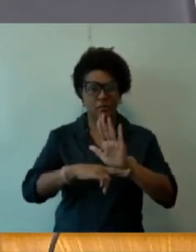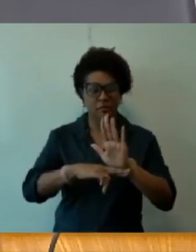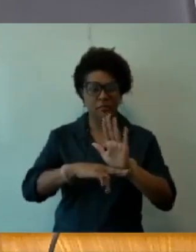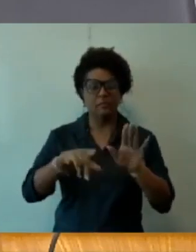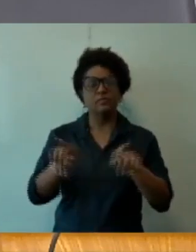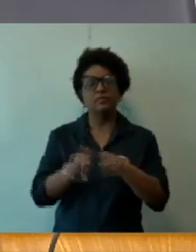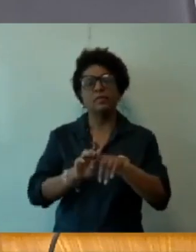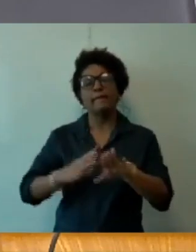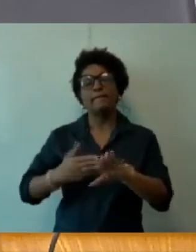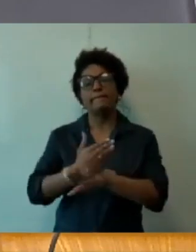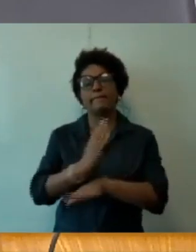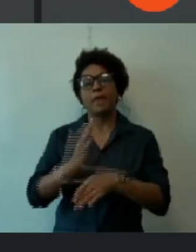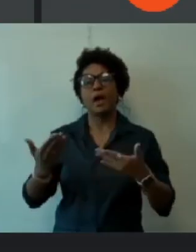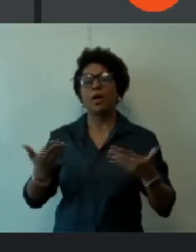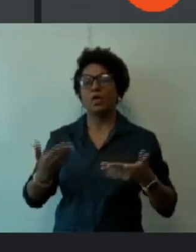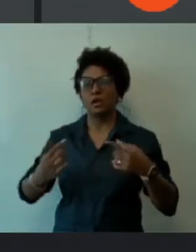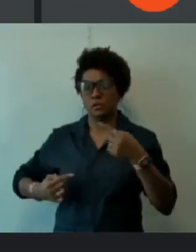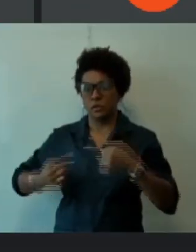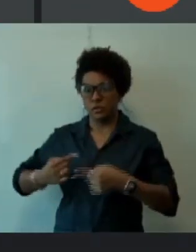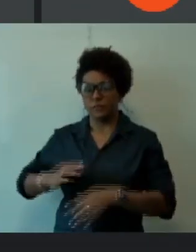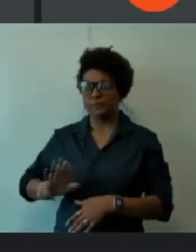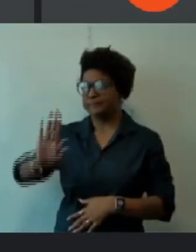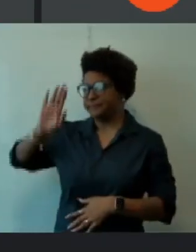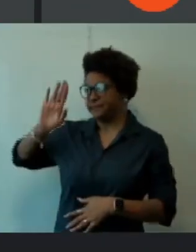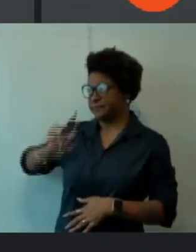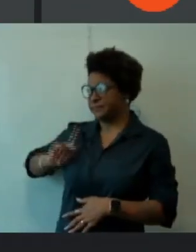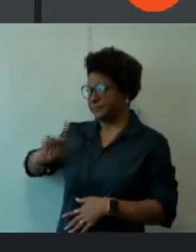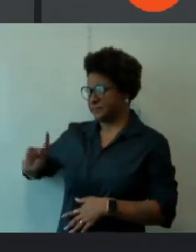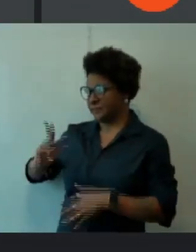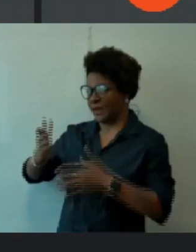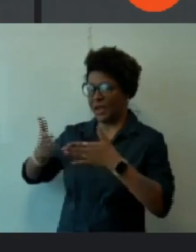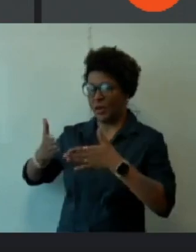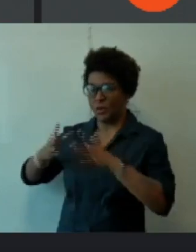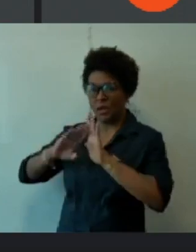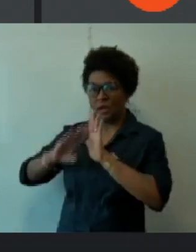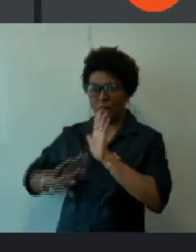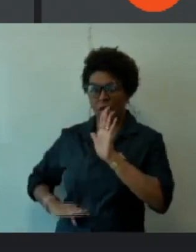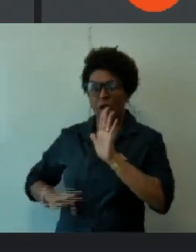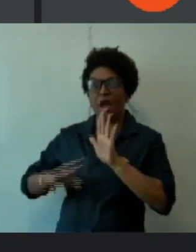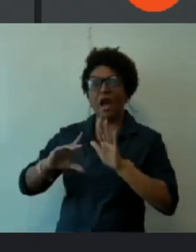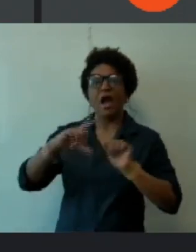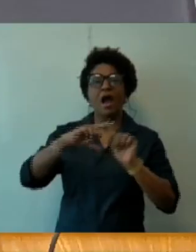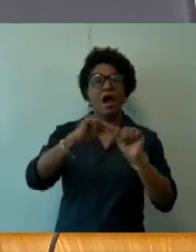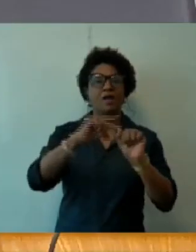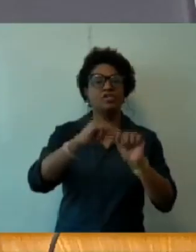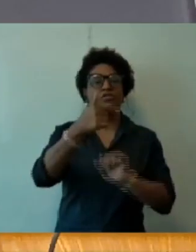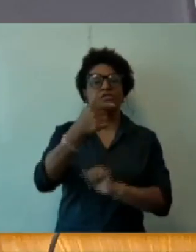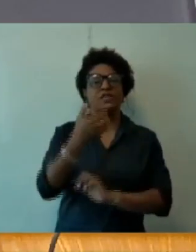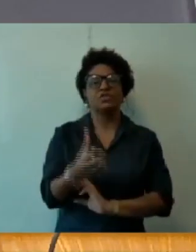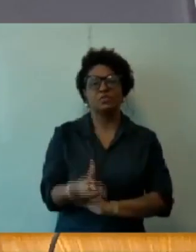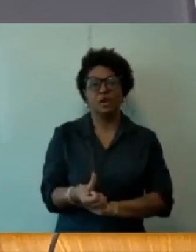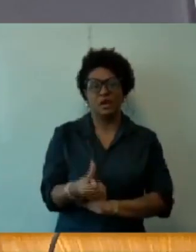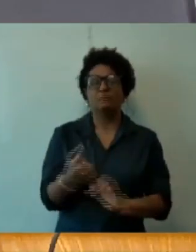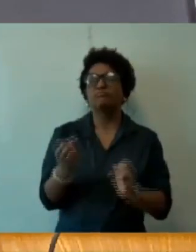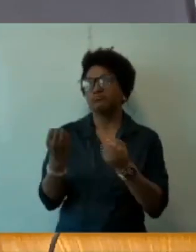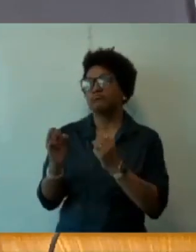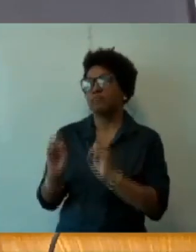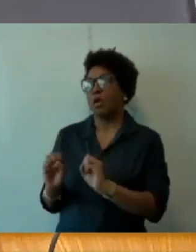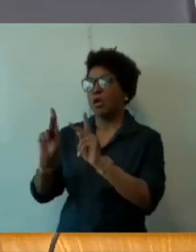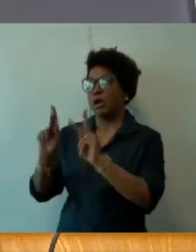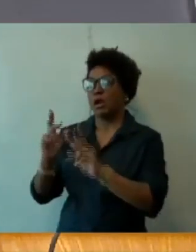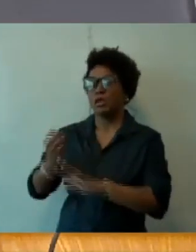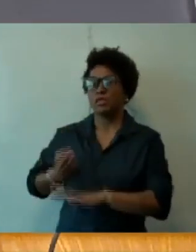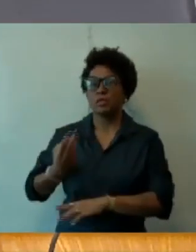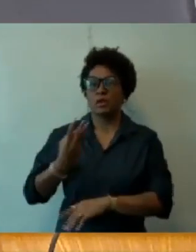Em discussão. Sr. Presidente, pela ordem eu vou requerer o artigo 76. Deferido. Vamos então para o item 3 da pauta, é o